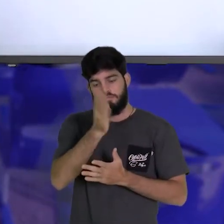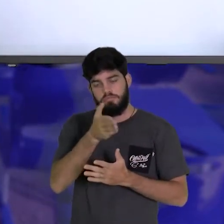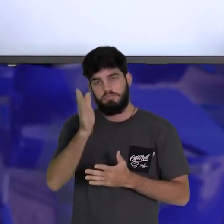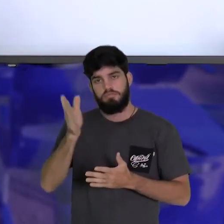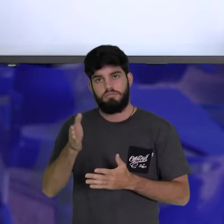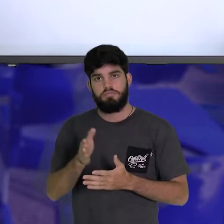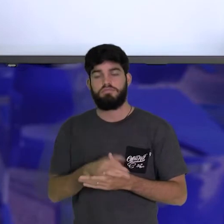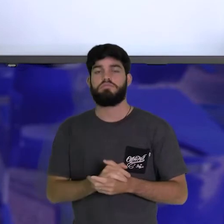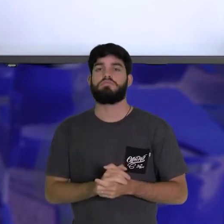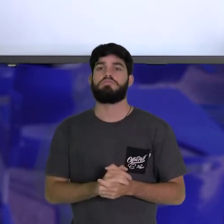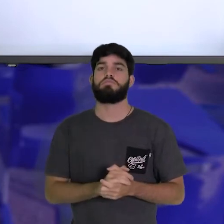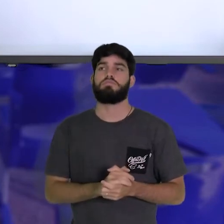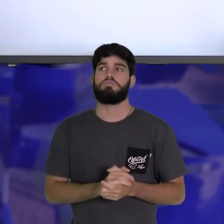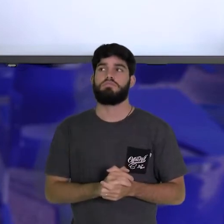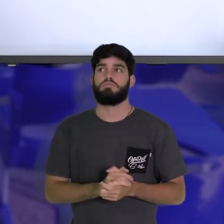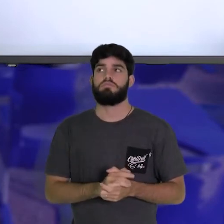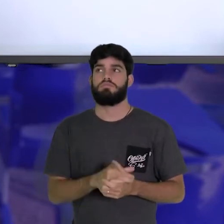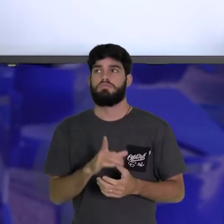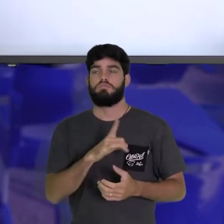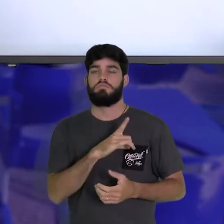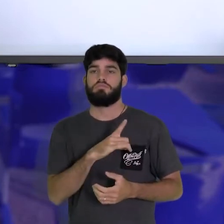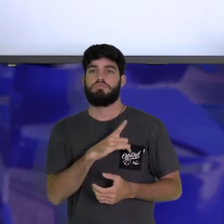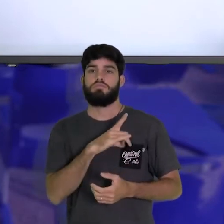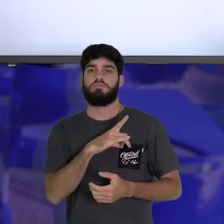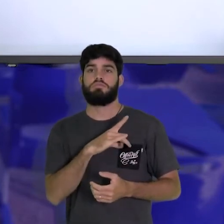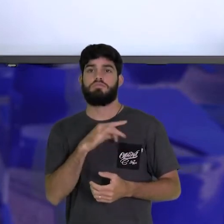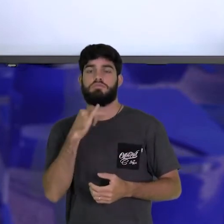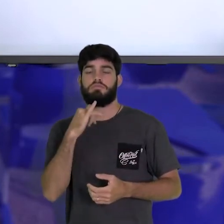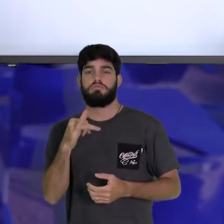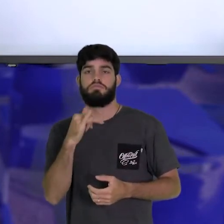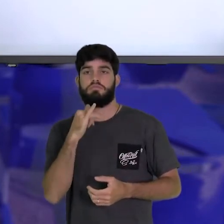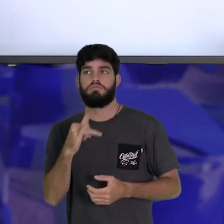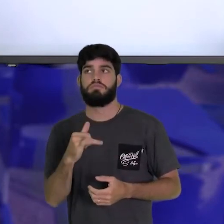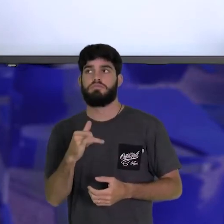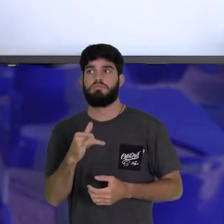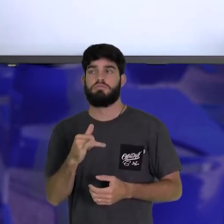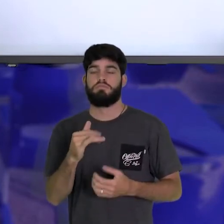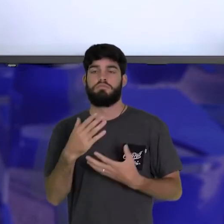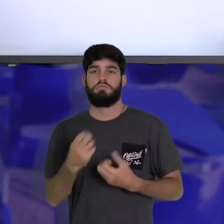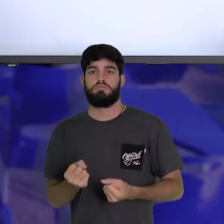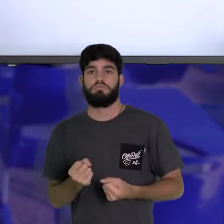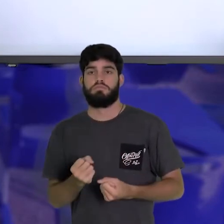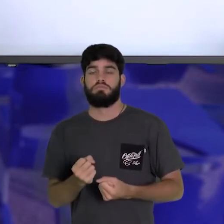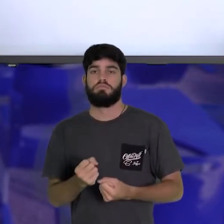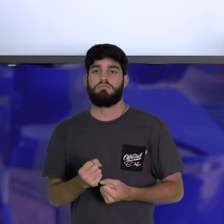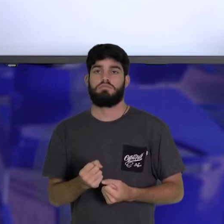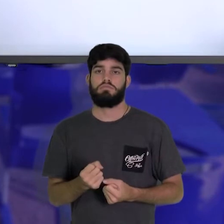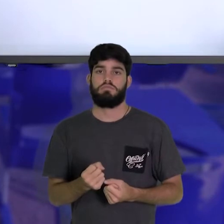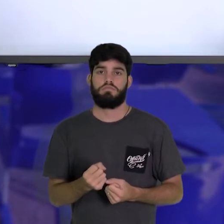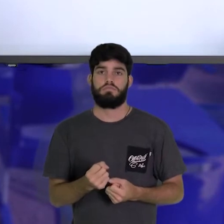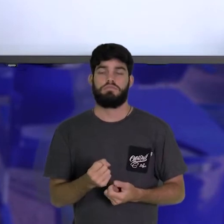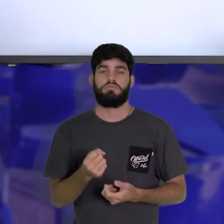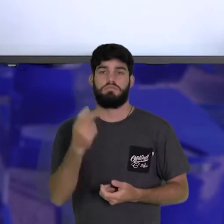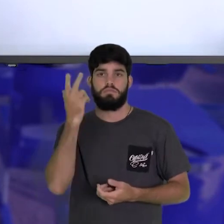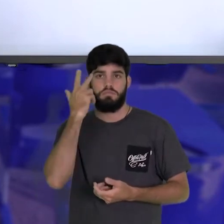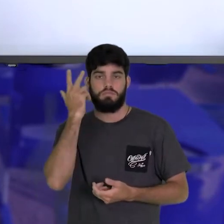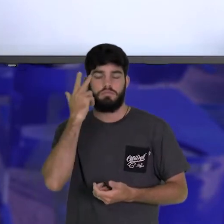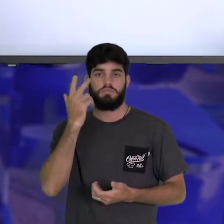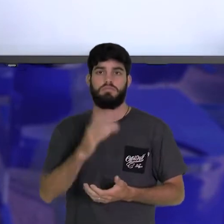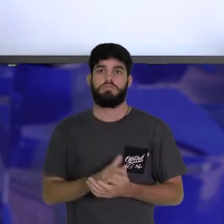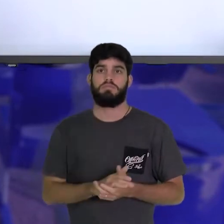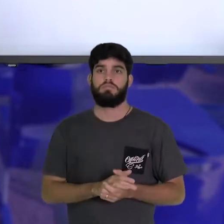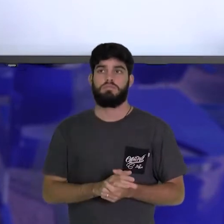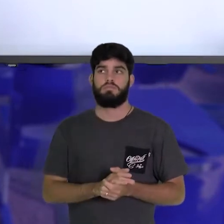aqui você tem o outro metal que vai receber o elétron para se transformar no metal neutro. Então, desse